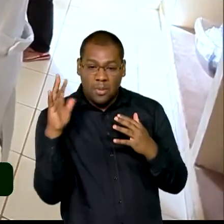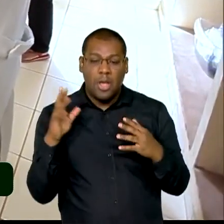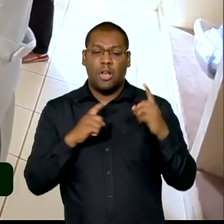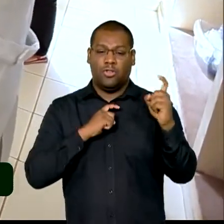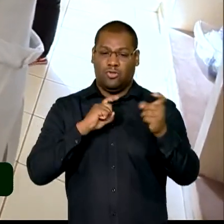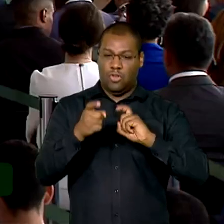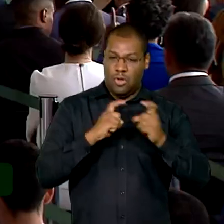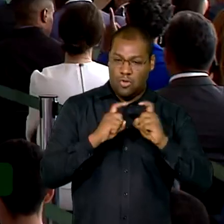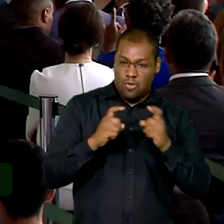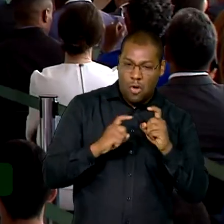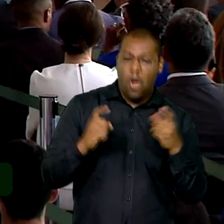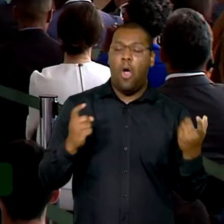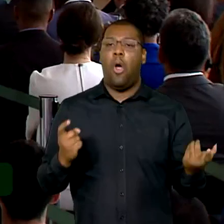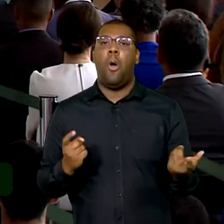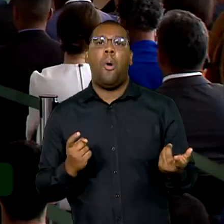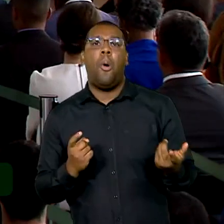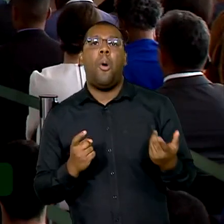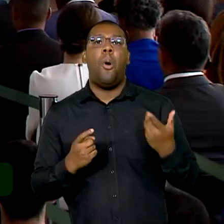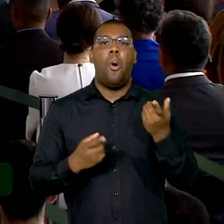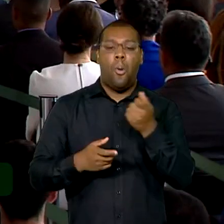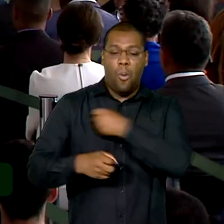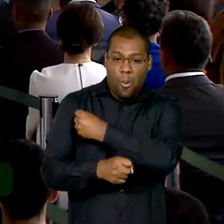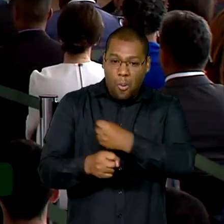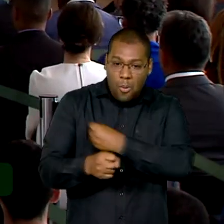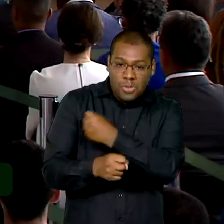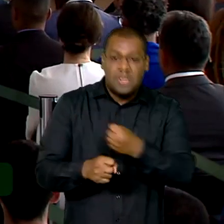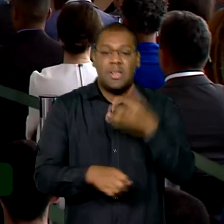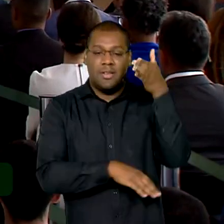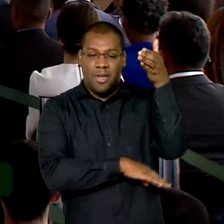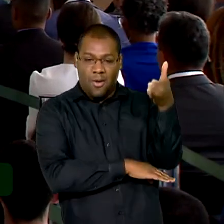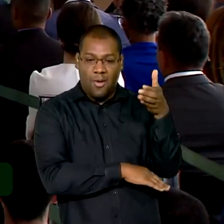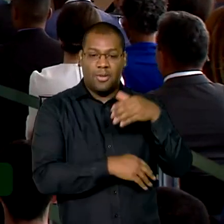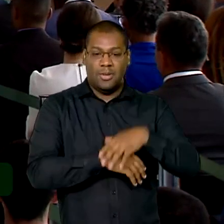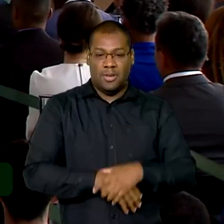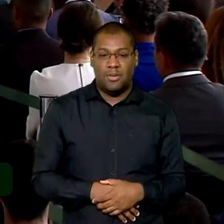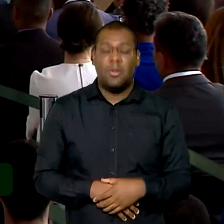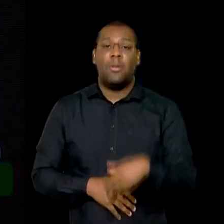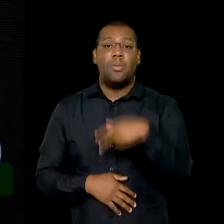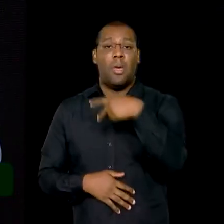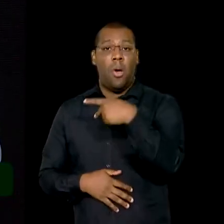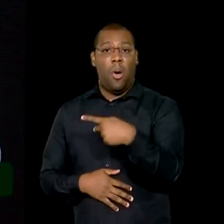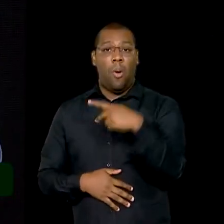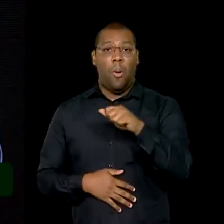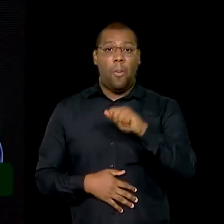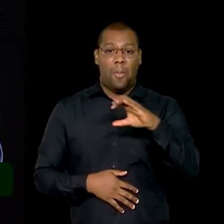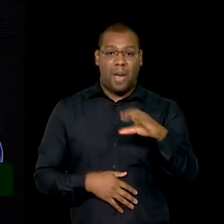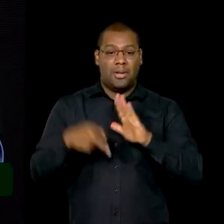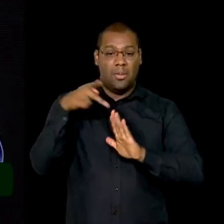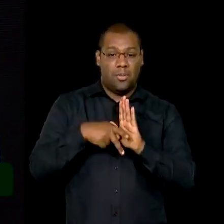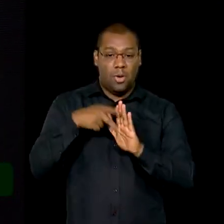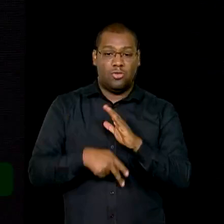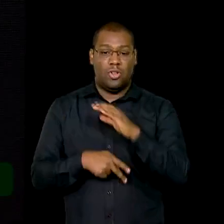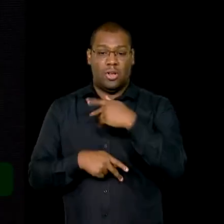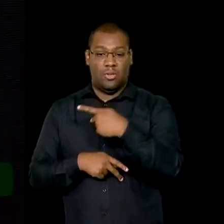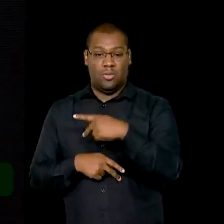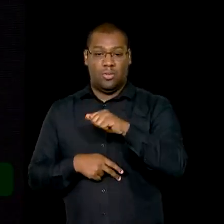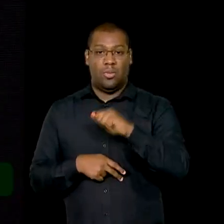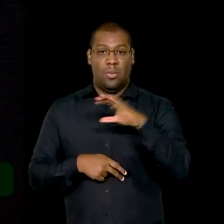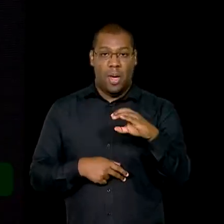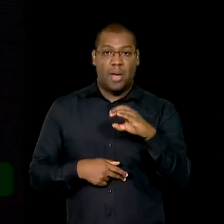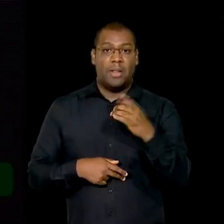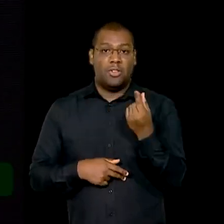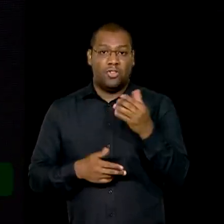cozinha e hospedagem. Segundo o governo, o PAC, o Programa de Aceleração do Crescimento, vai repassar 2,5